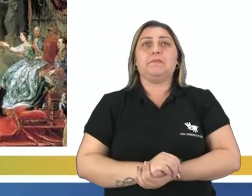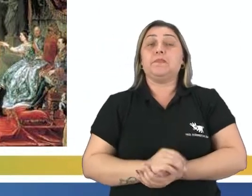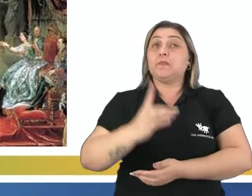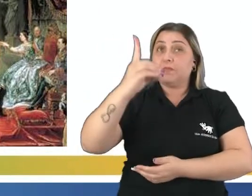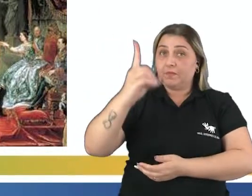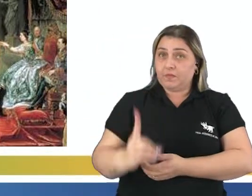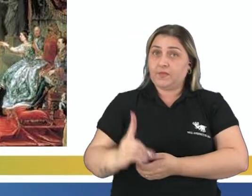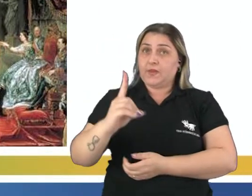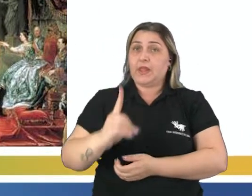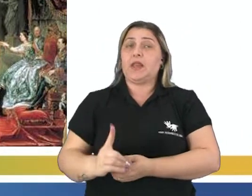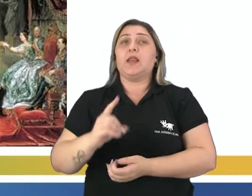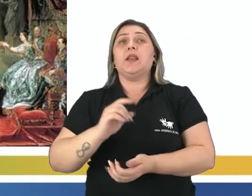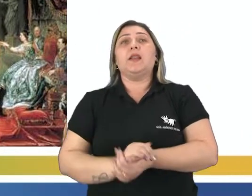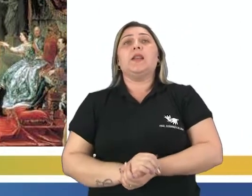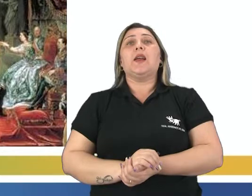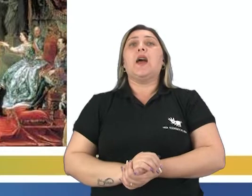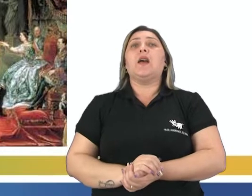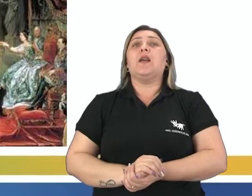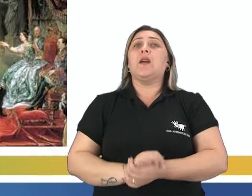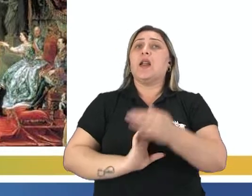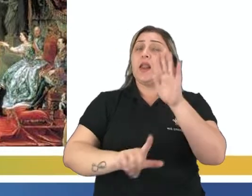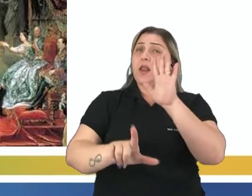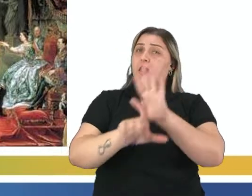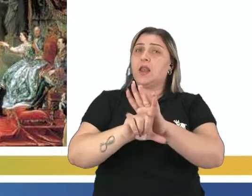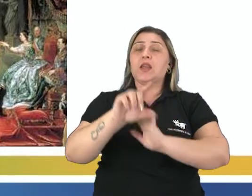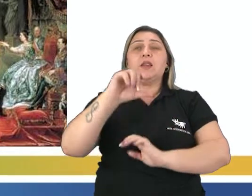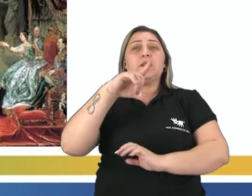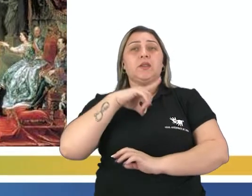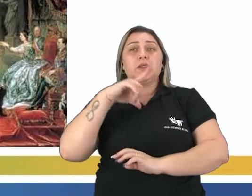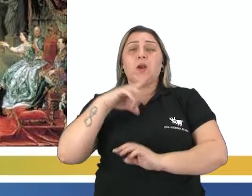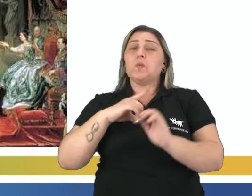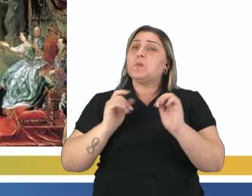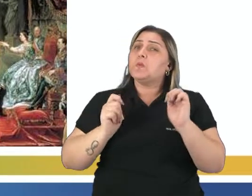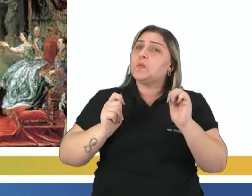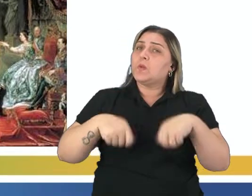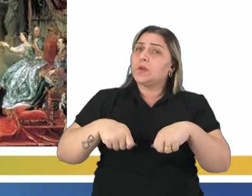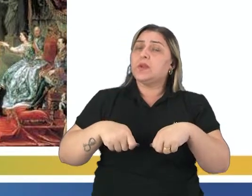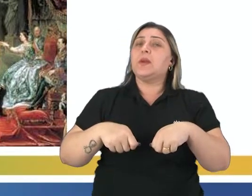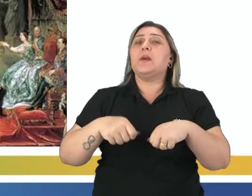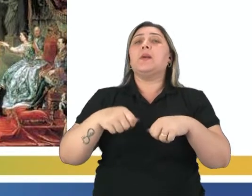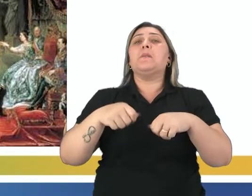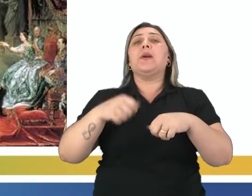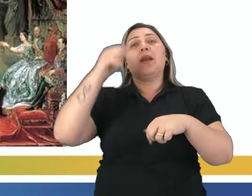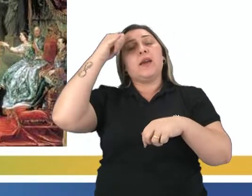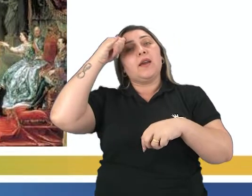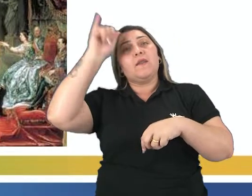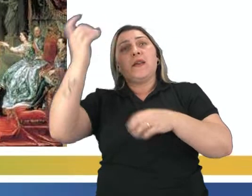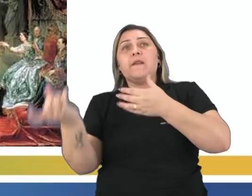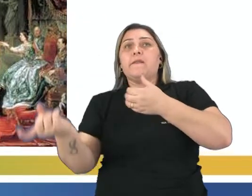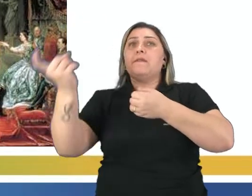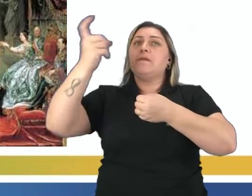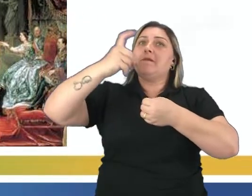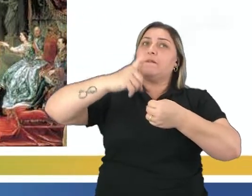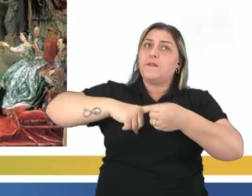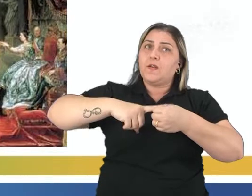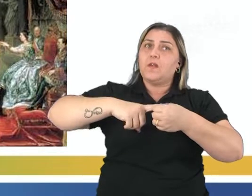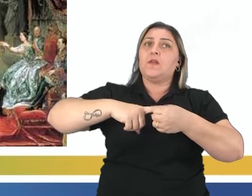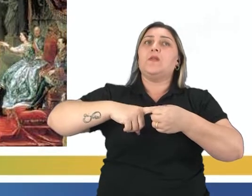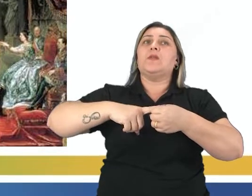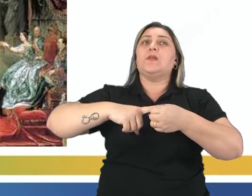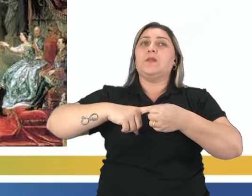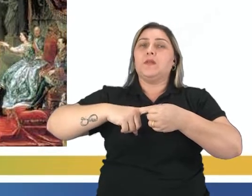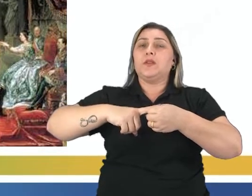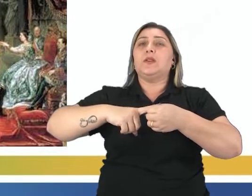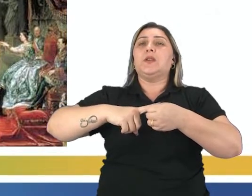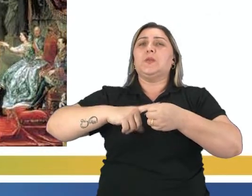dos Direitos era um dispositivo legal que criava condições para impedir o retorno do absolutismo na